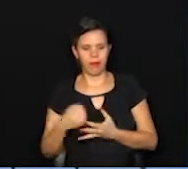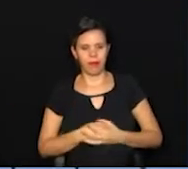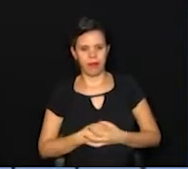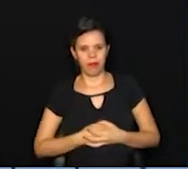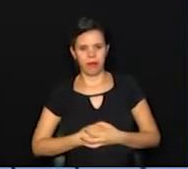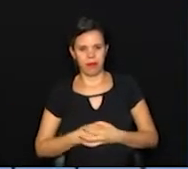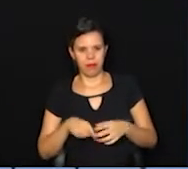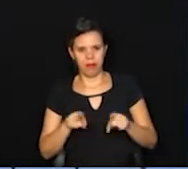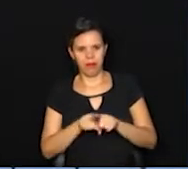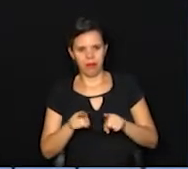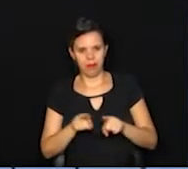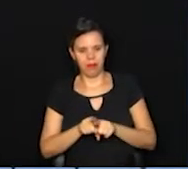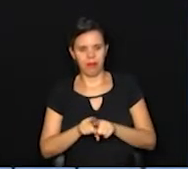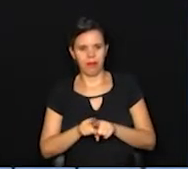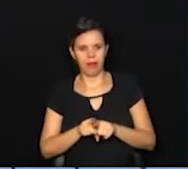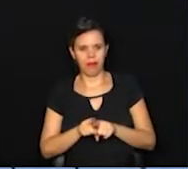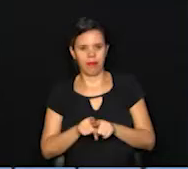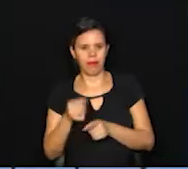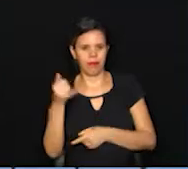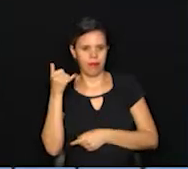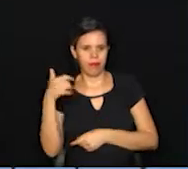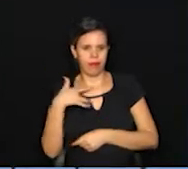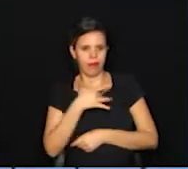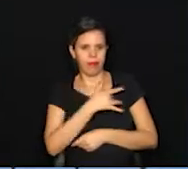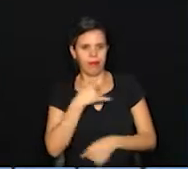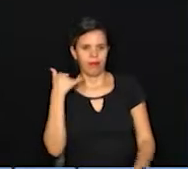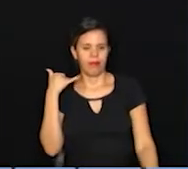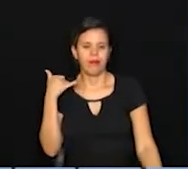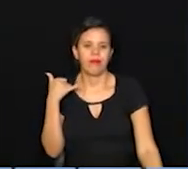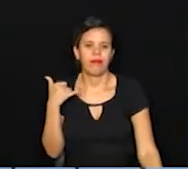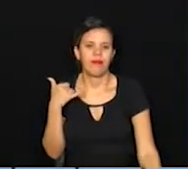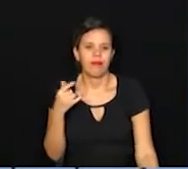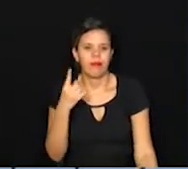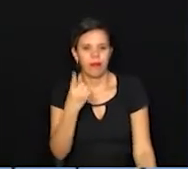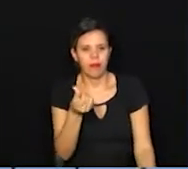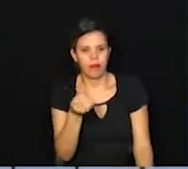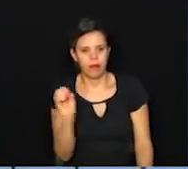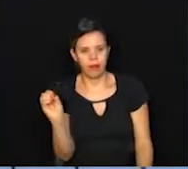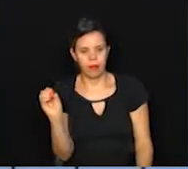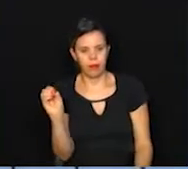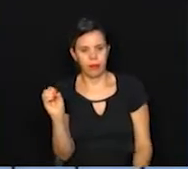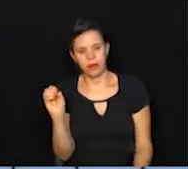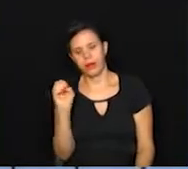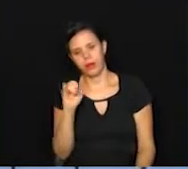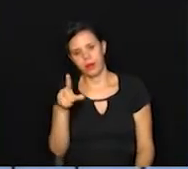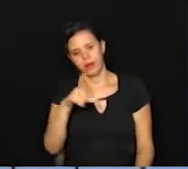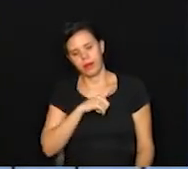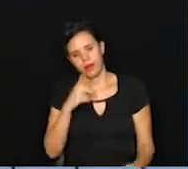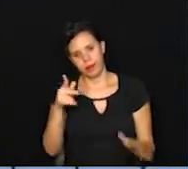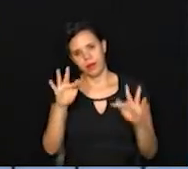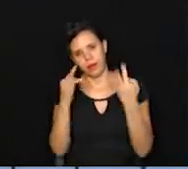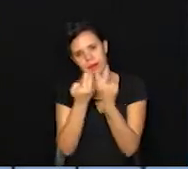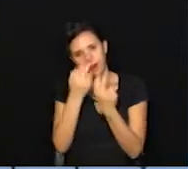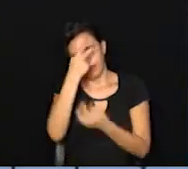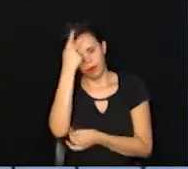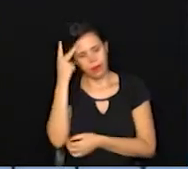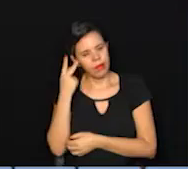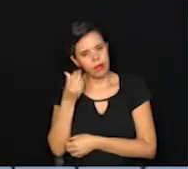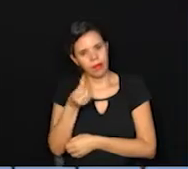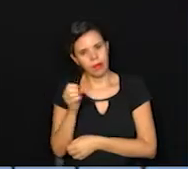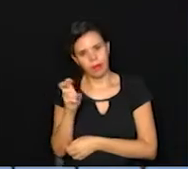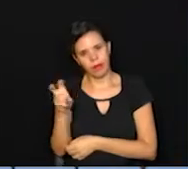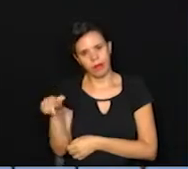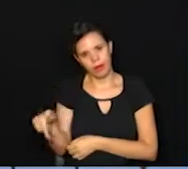ou também através do Disque Saúde, que é o telefone 160. Se você tem na sua família uma pessoa com mais de